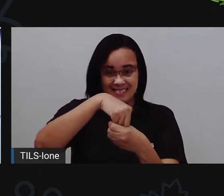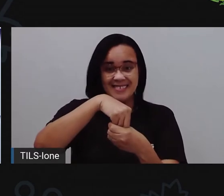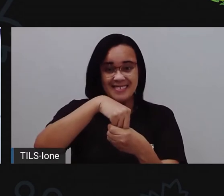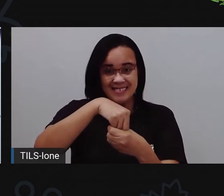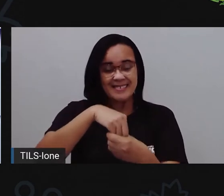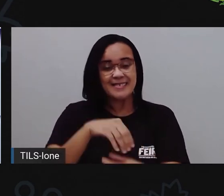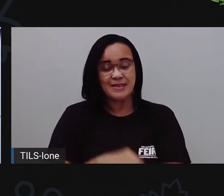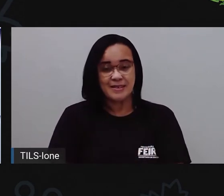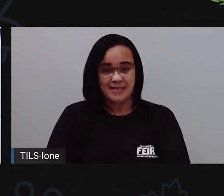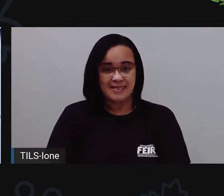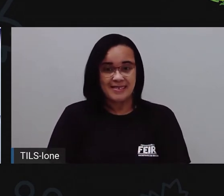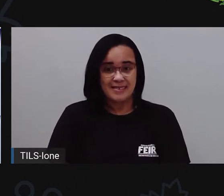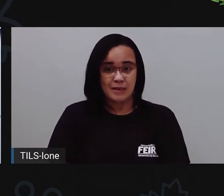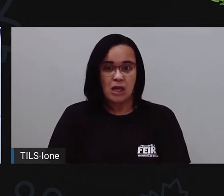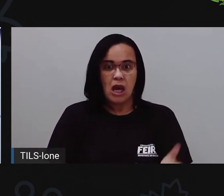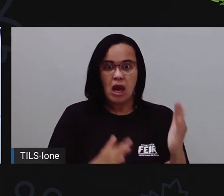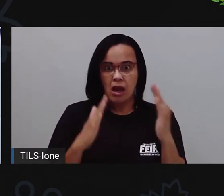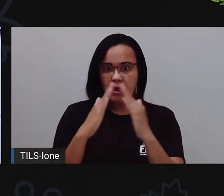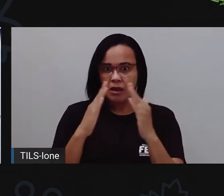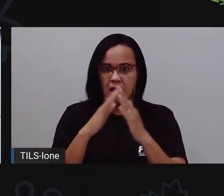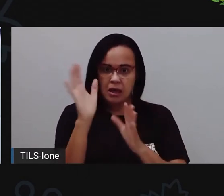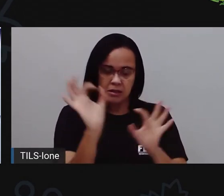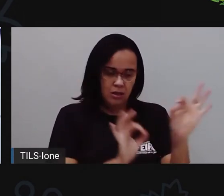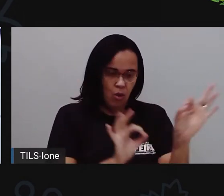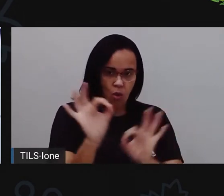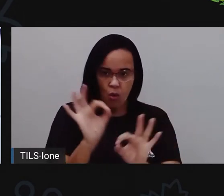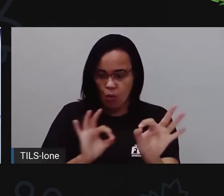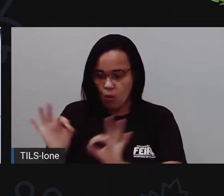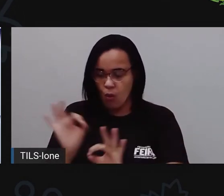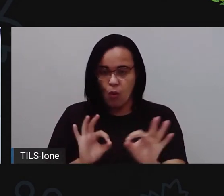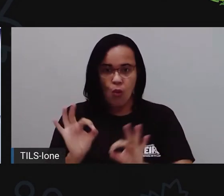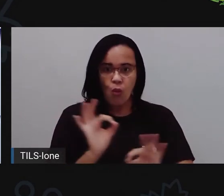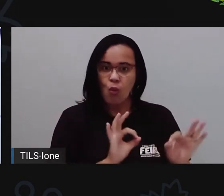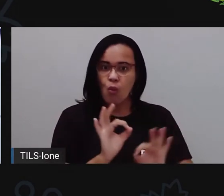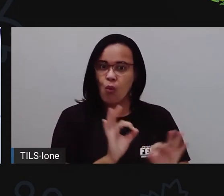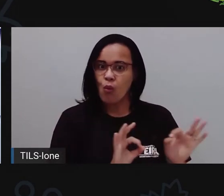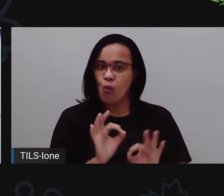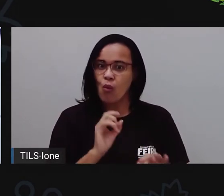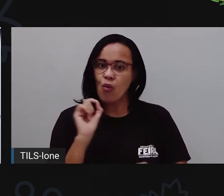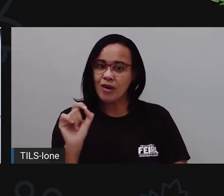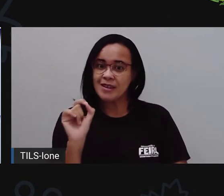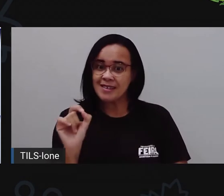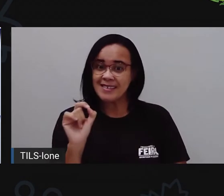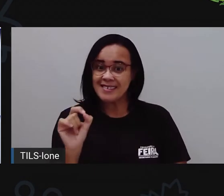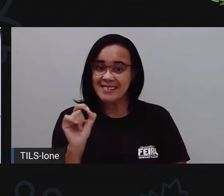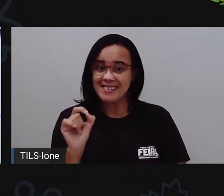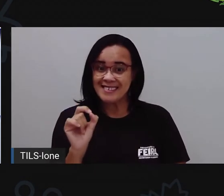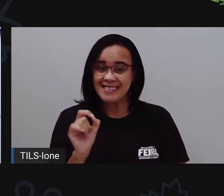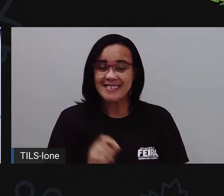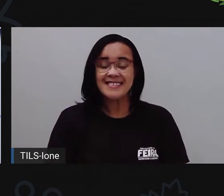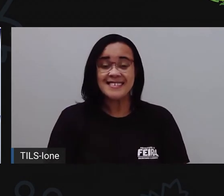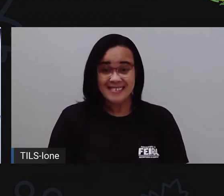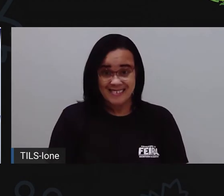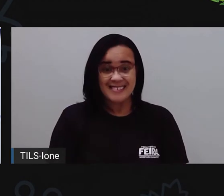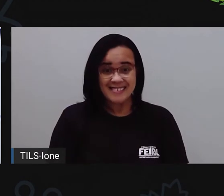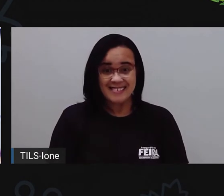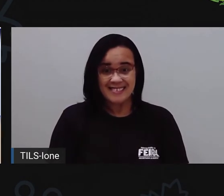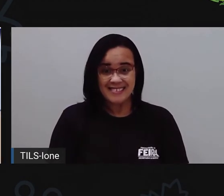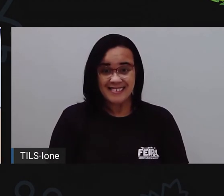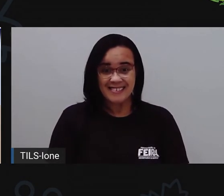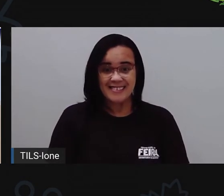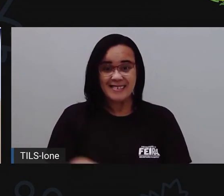A casa que era toda organizada. Quem lembra? Quem que morava na casa toda organizadinha? Eram as